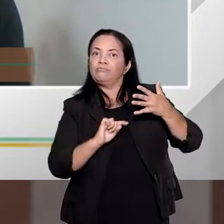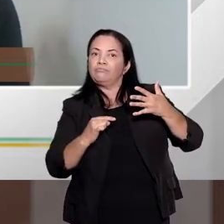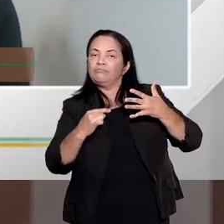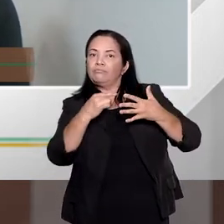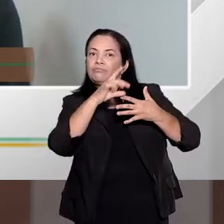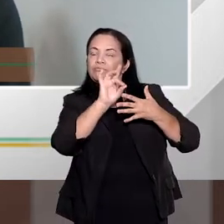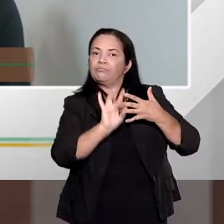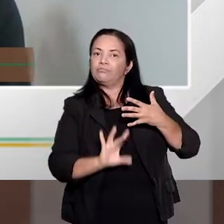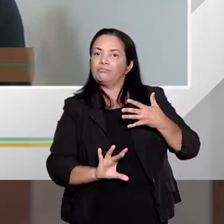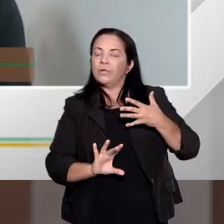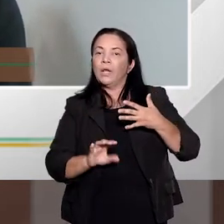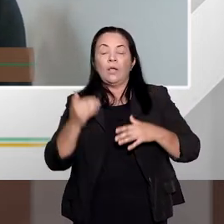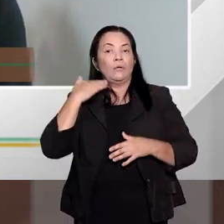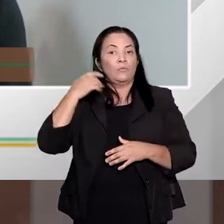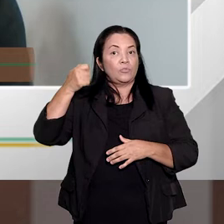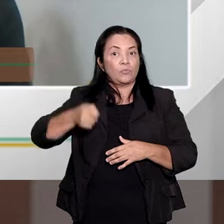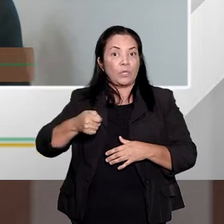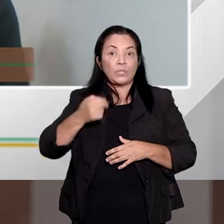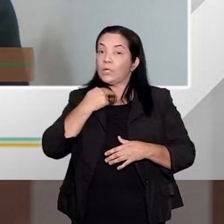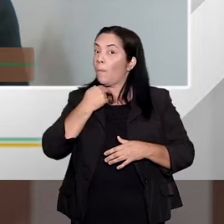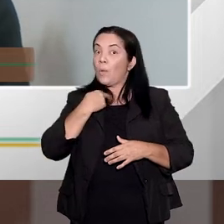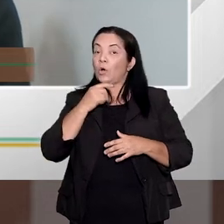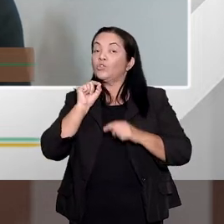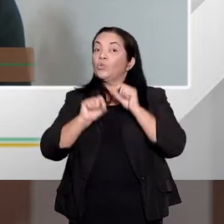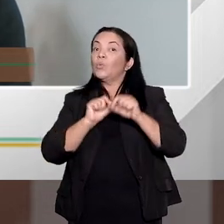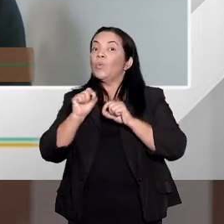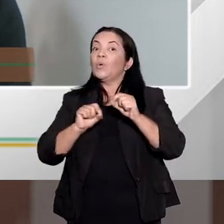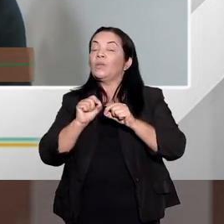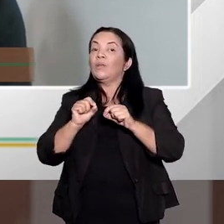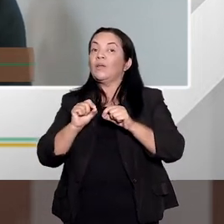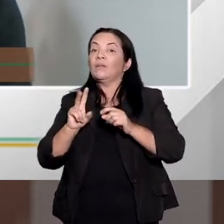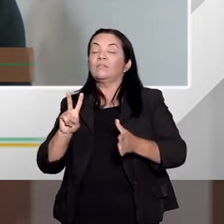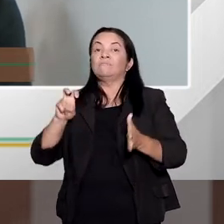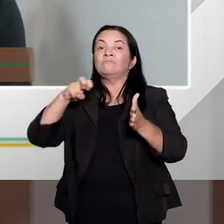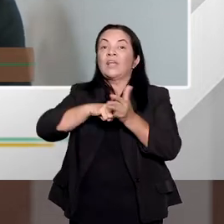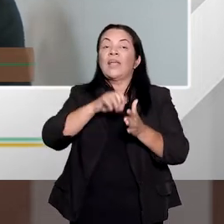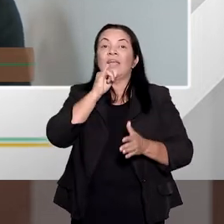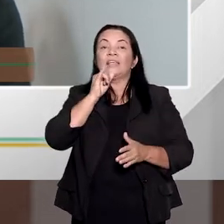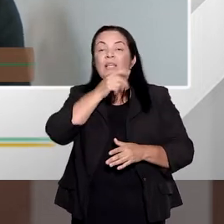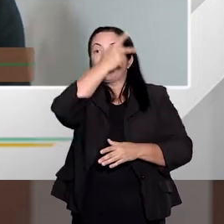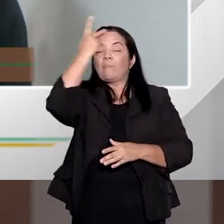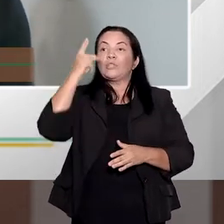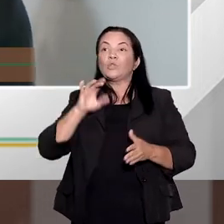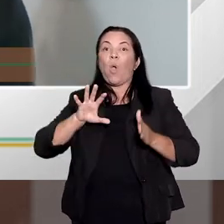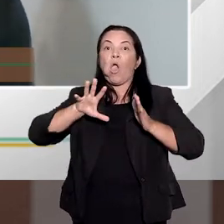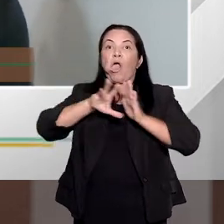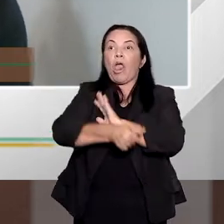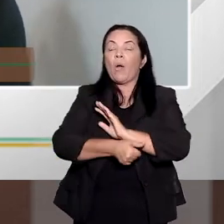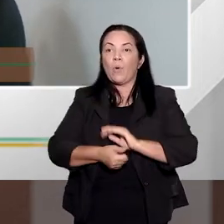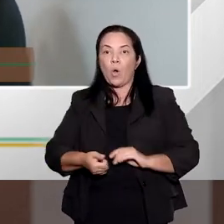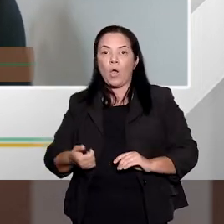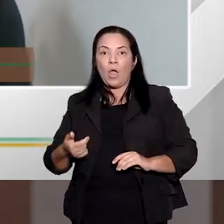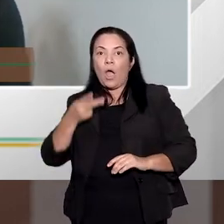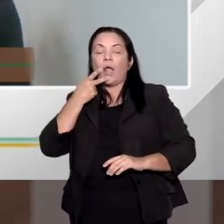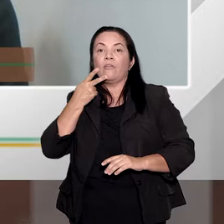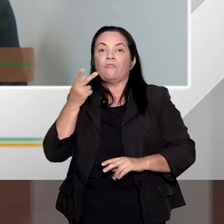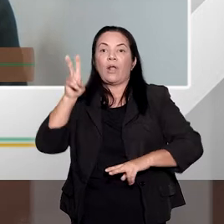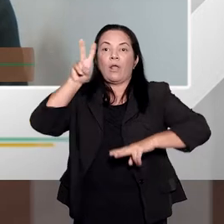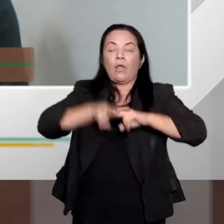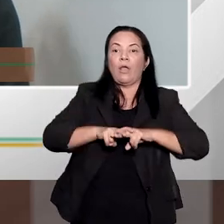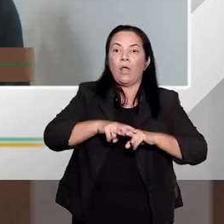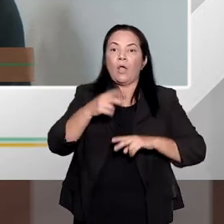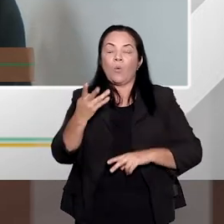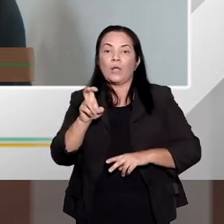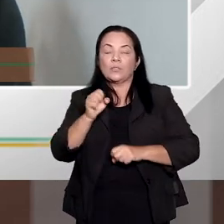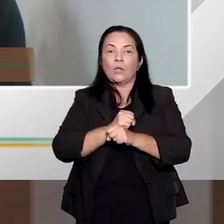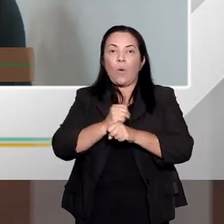mínimo, no máximo. Não pode o juiz condenar alguém, por exemplo, imagina um crime de furto, pena lá de um a quatro anos de recusão ou um furto